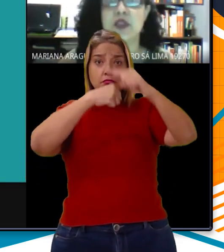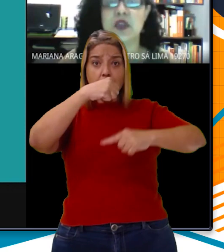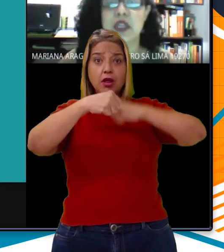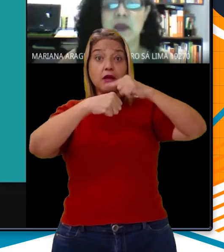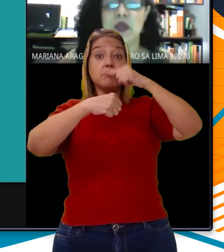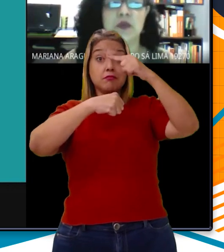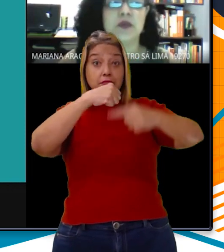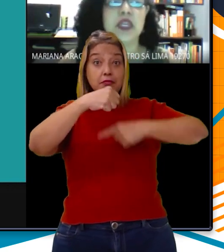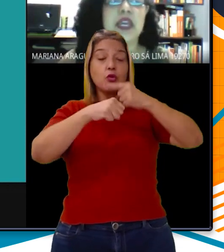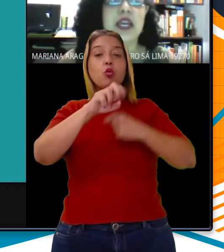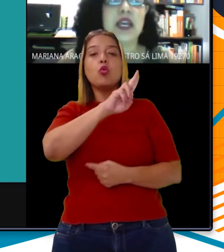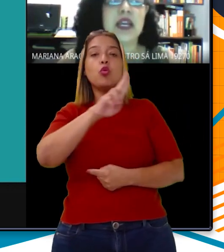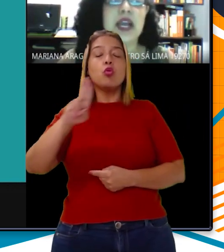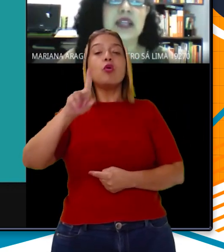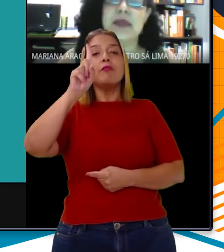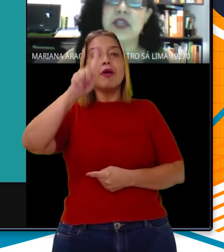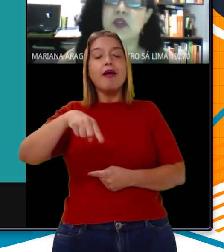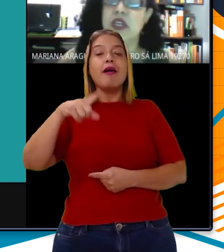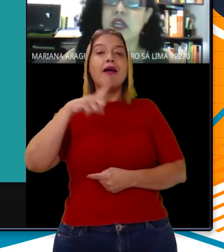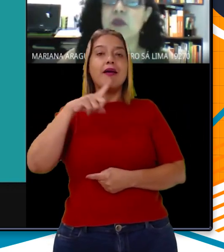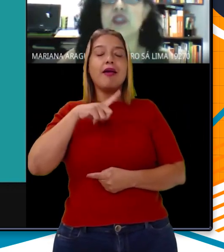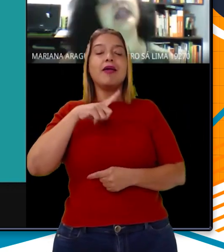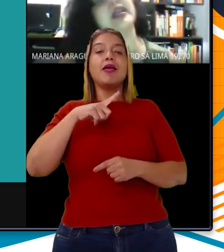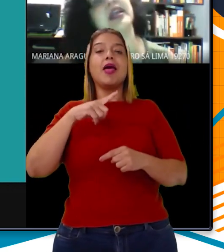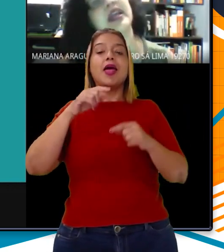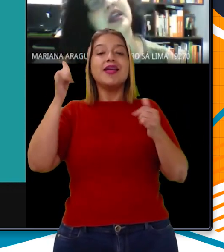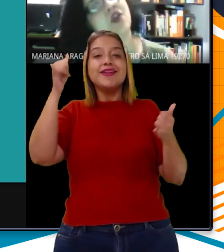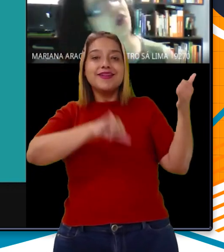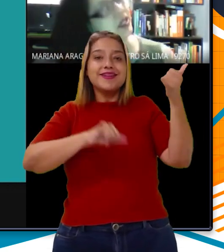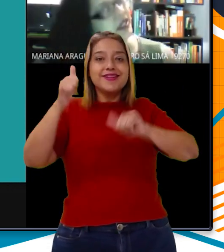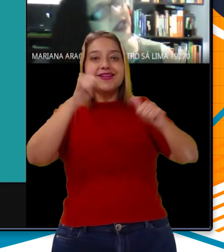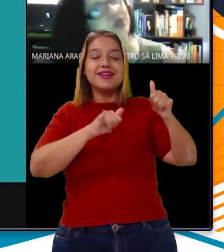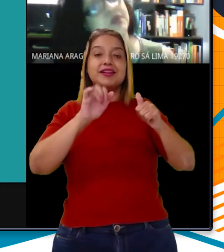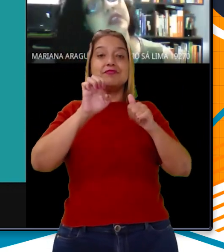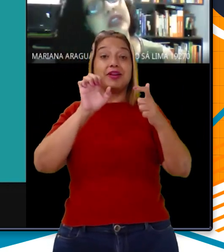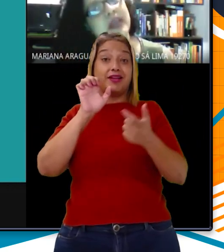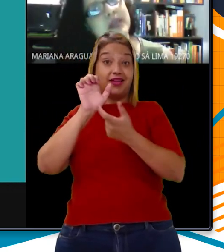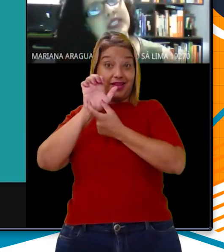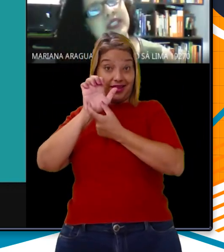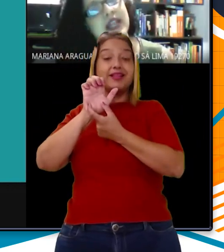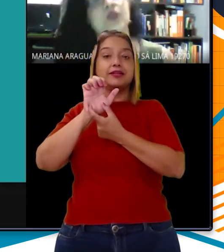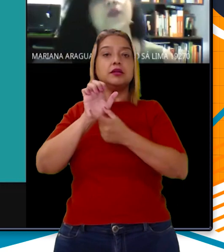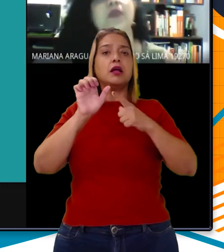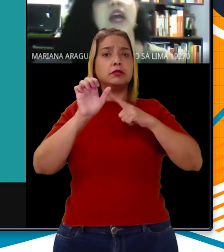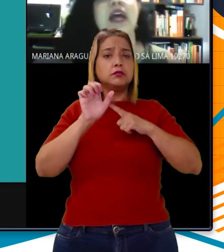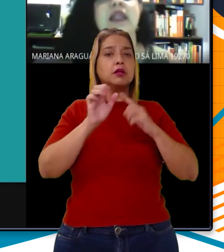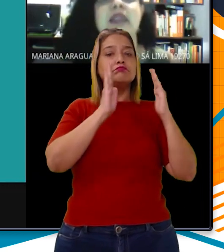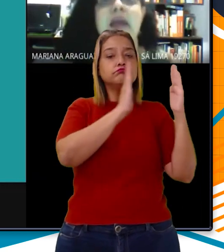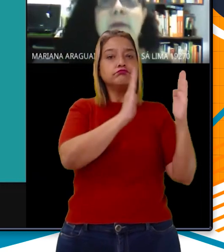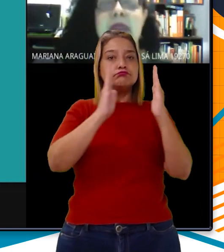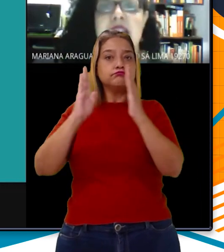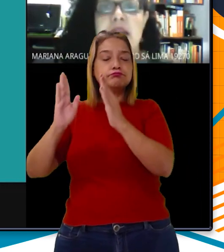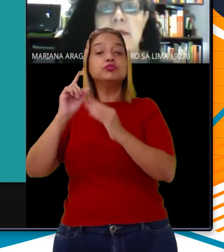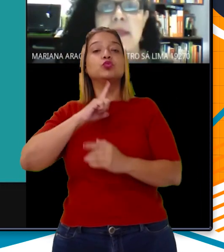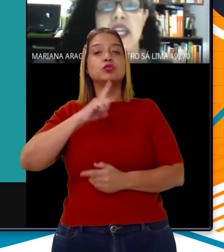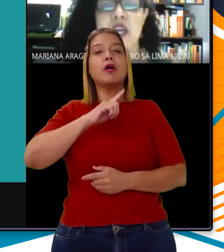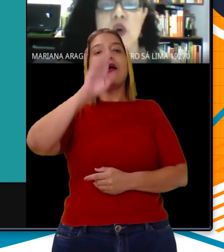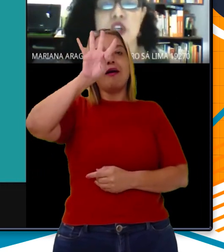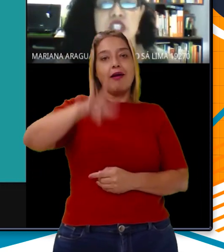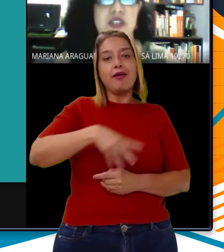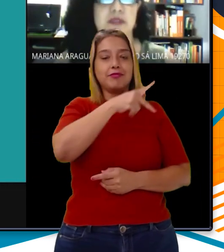elemento químico. Cada elemento químico está ordenado e representado na tabela